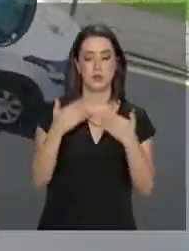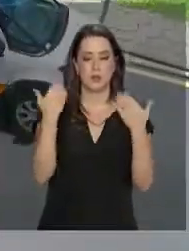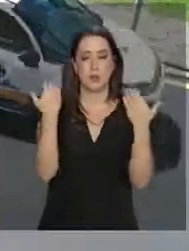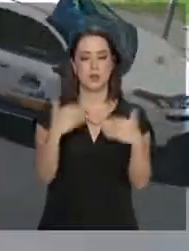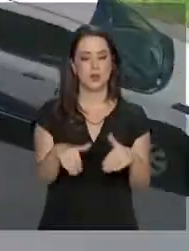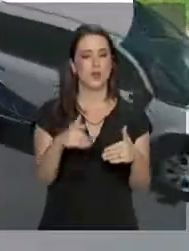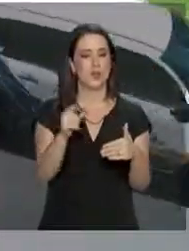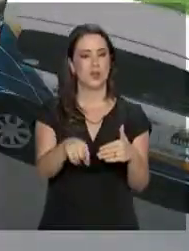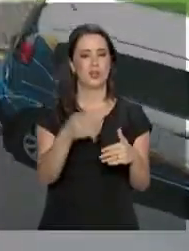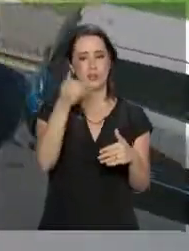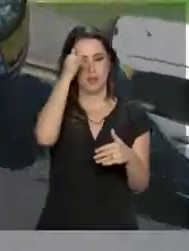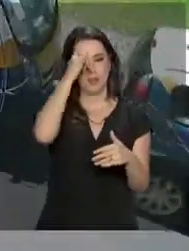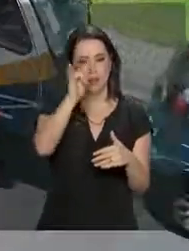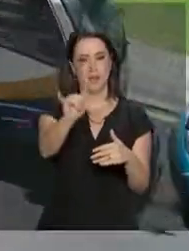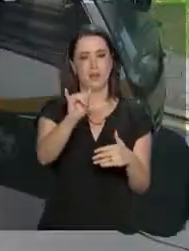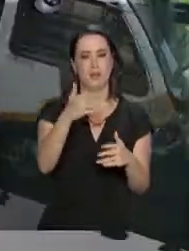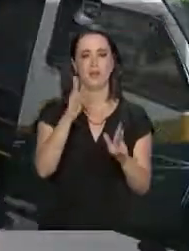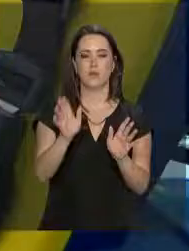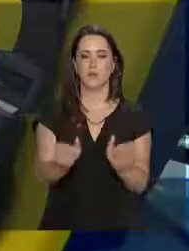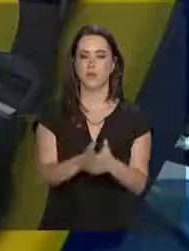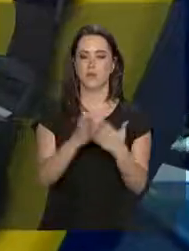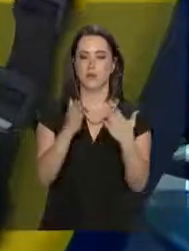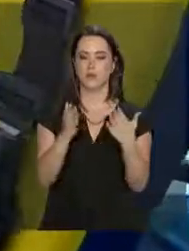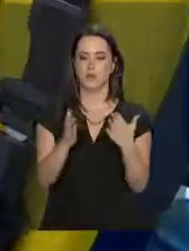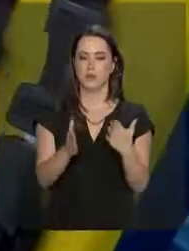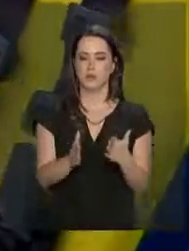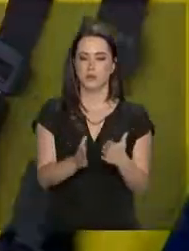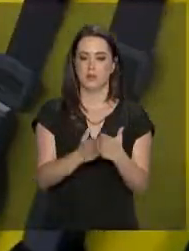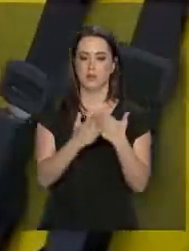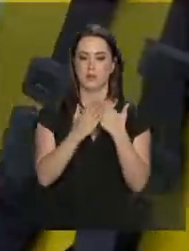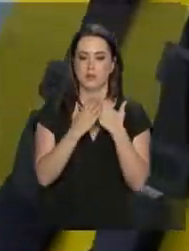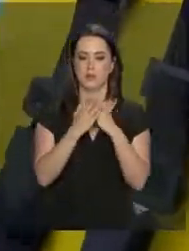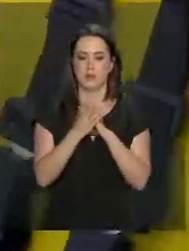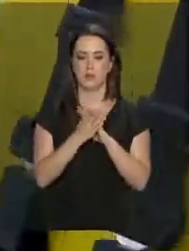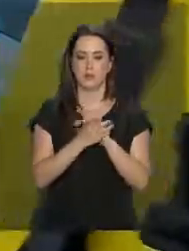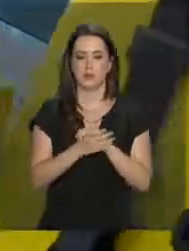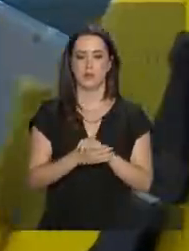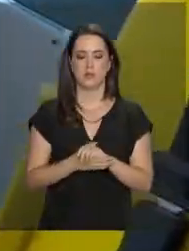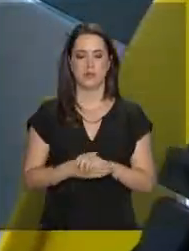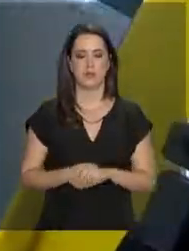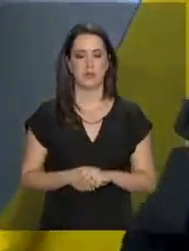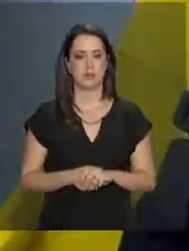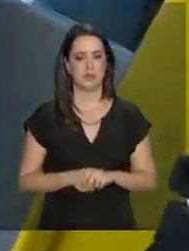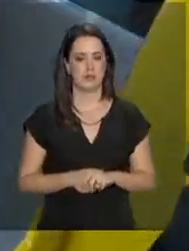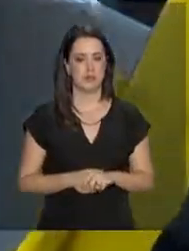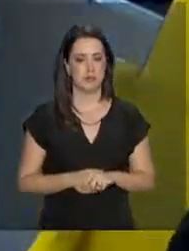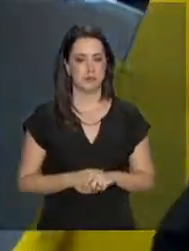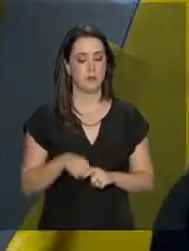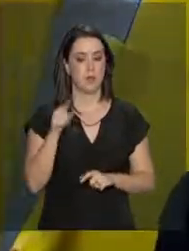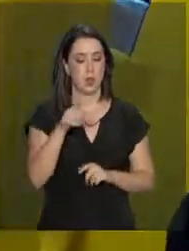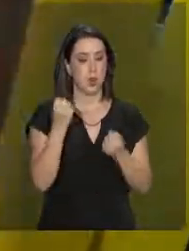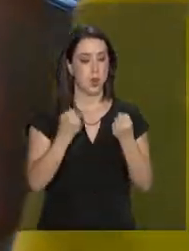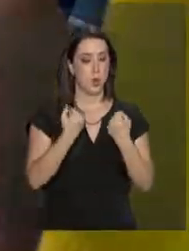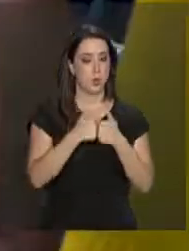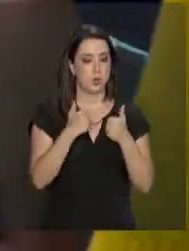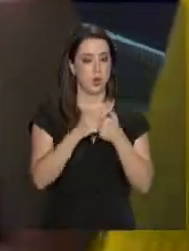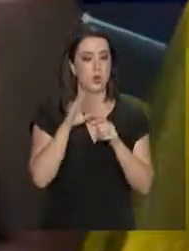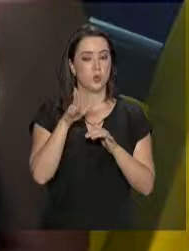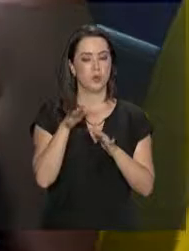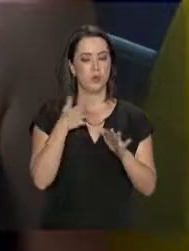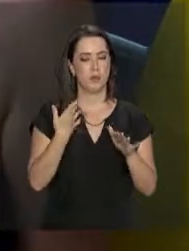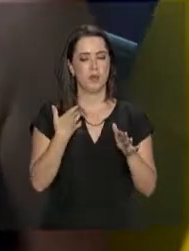frente no combate à pobreza. A expectativa é que os automóveis, que são totalmente acessíveis para pessoas com